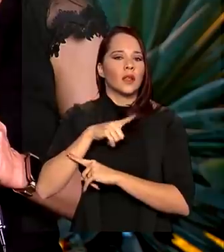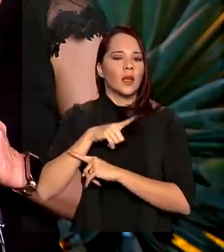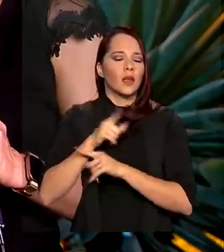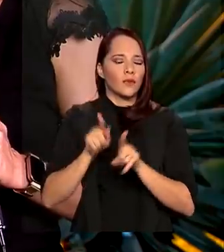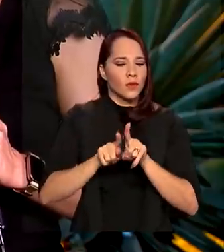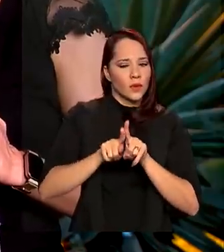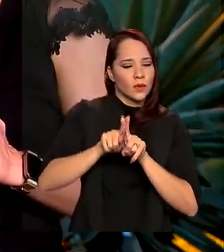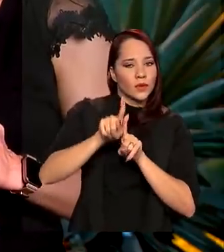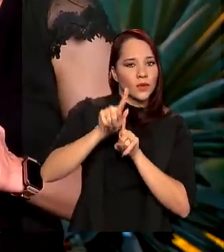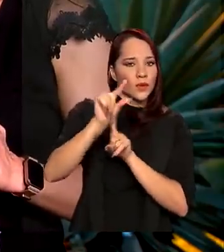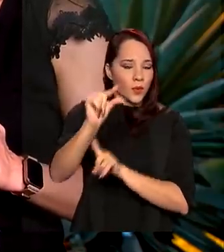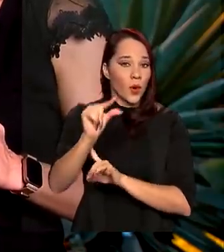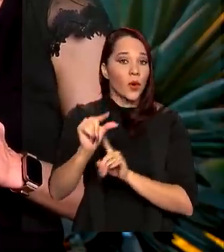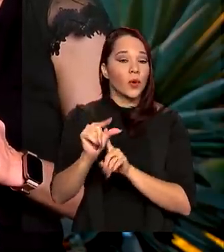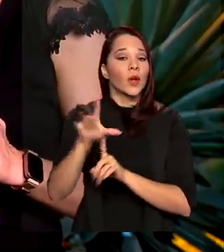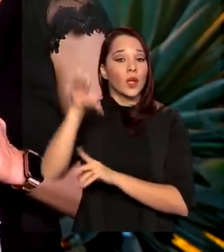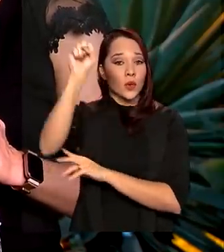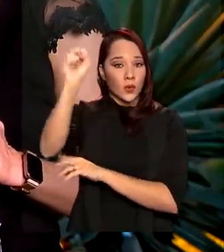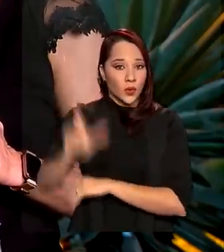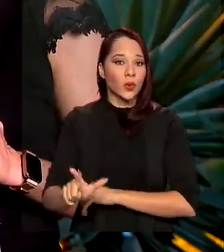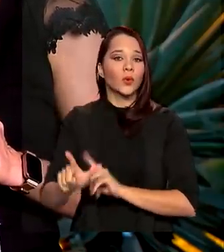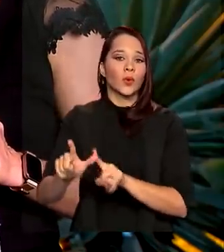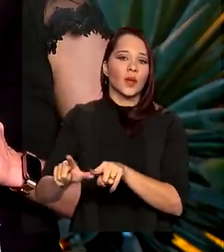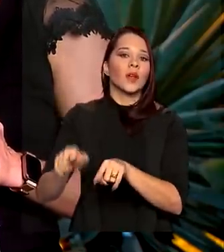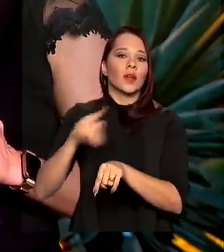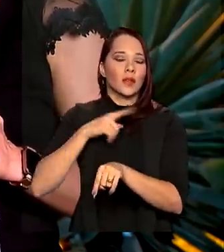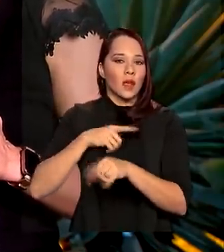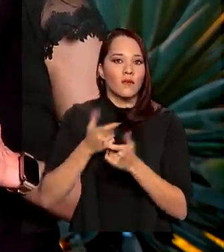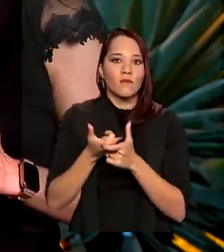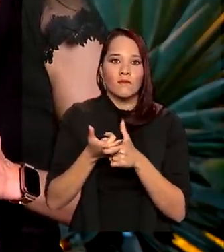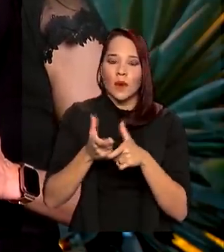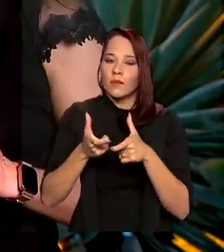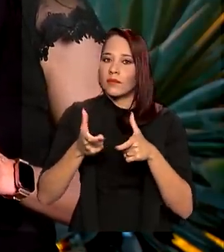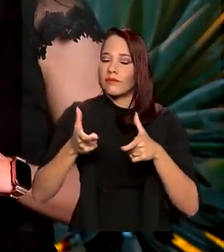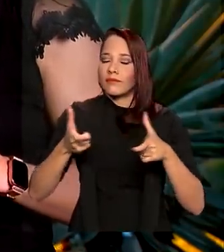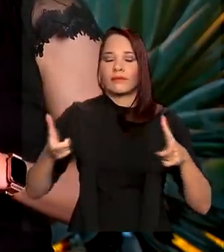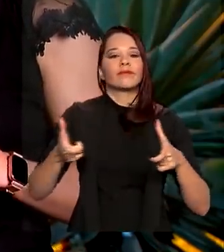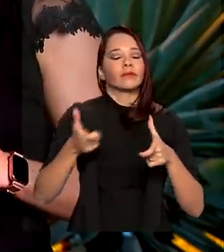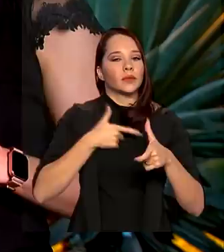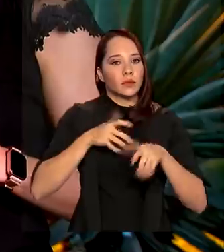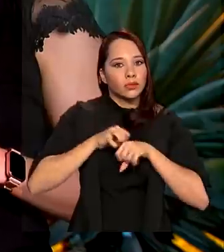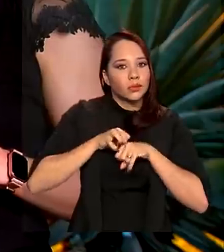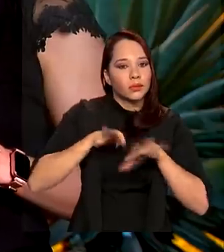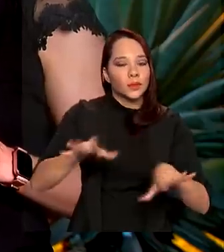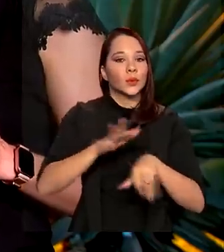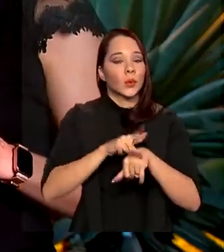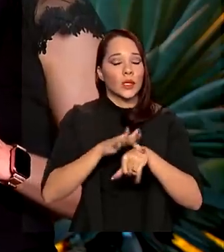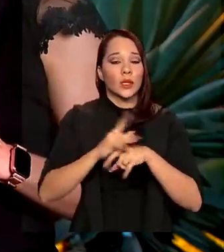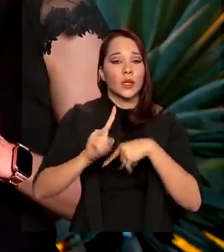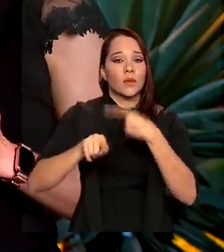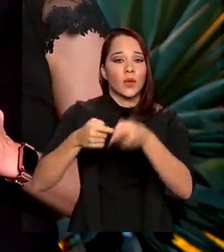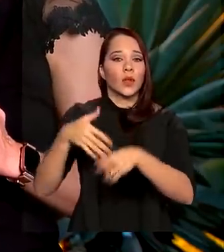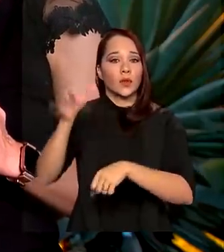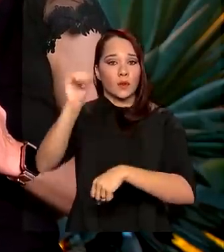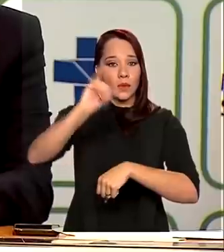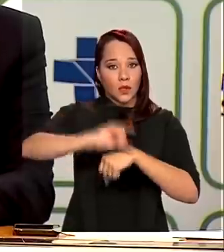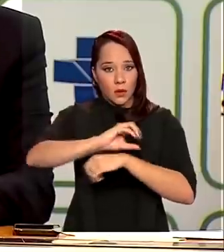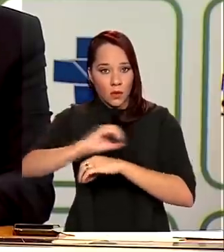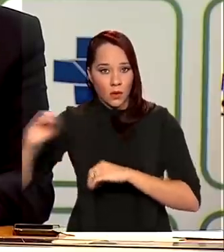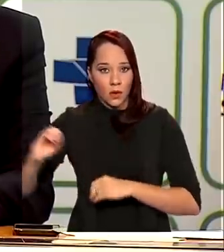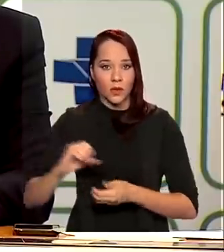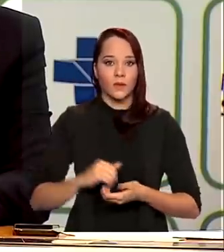de novos casos e a região sul foi a que mostrou o avanço mais acelerado da doença, seguida pelo centro-oeste.